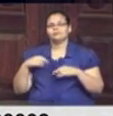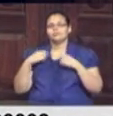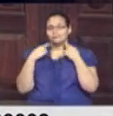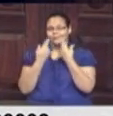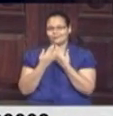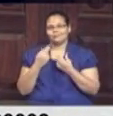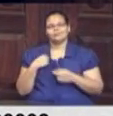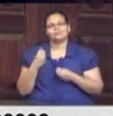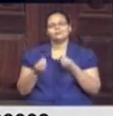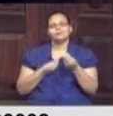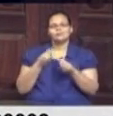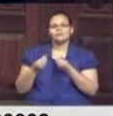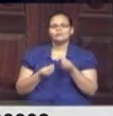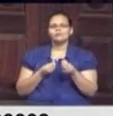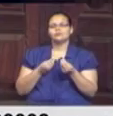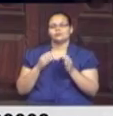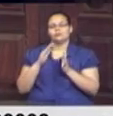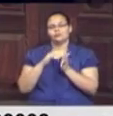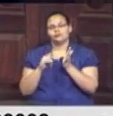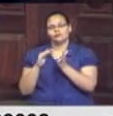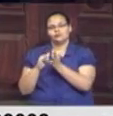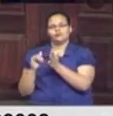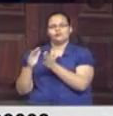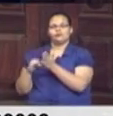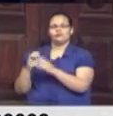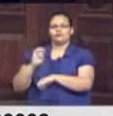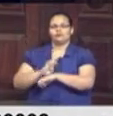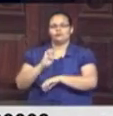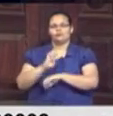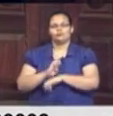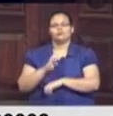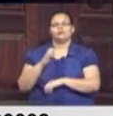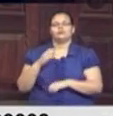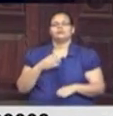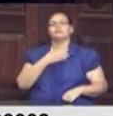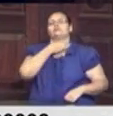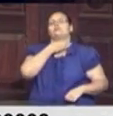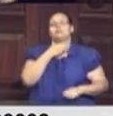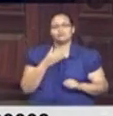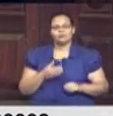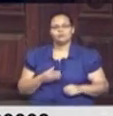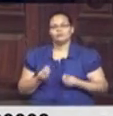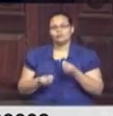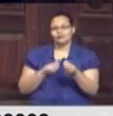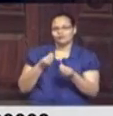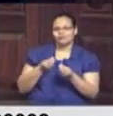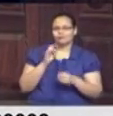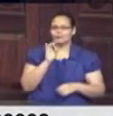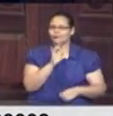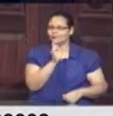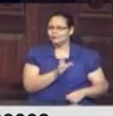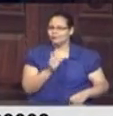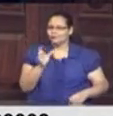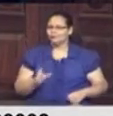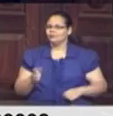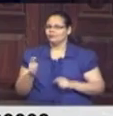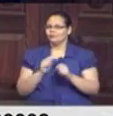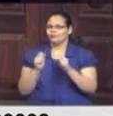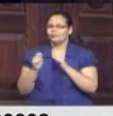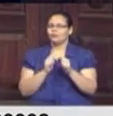proposições, como tirar o Estado do Rio de Janeiro da crise. E entre vários economistas de diferentes